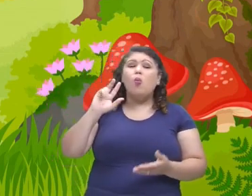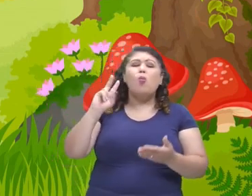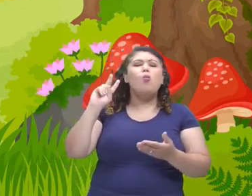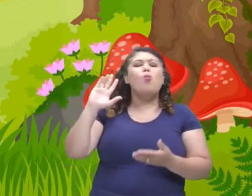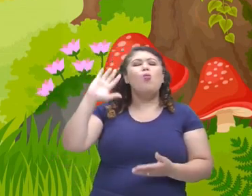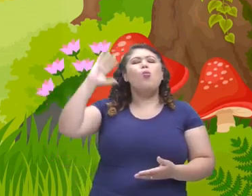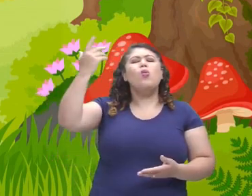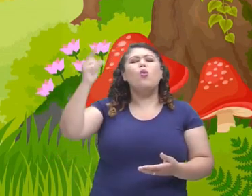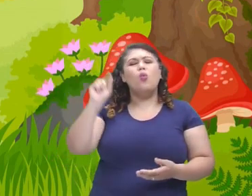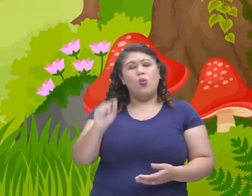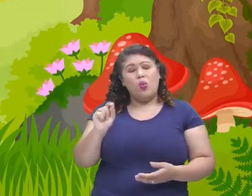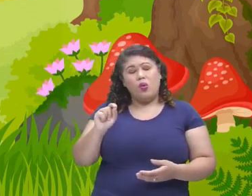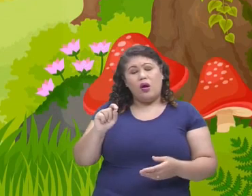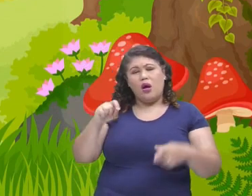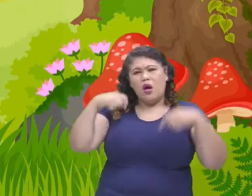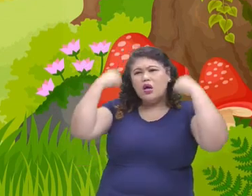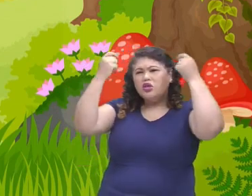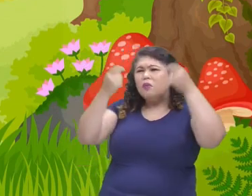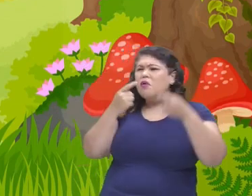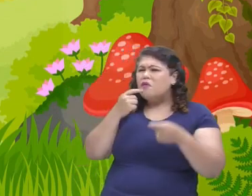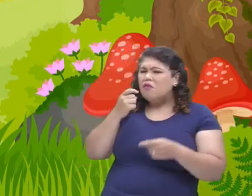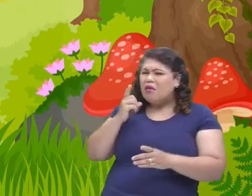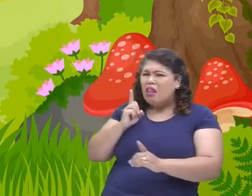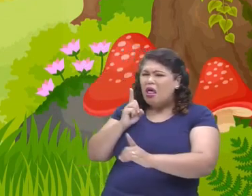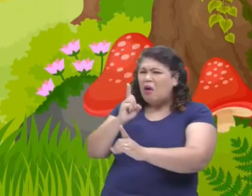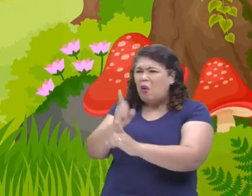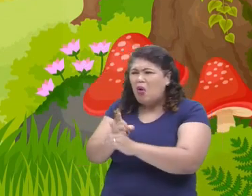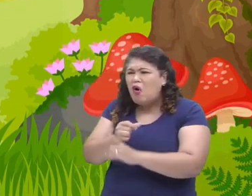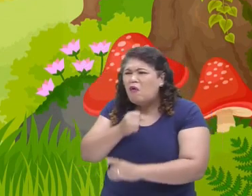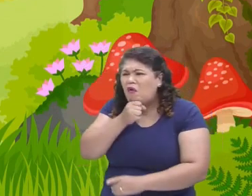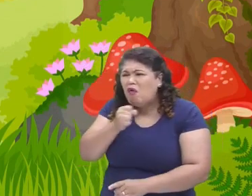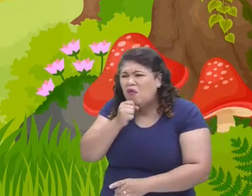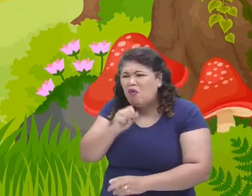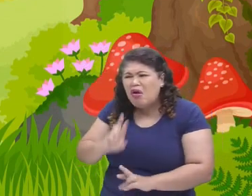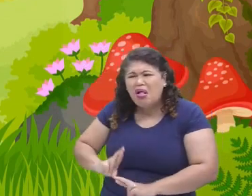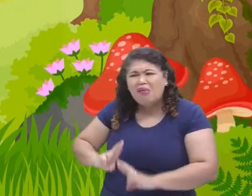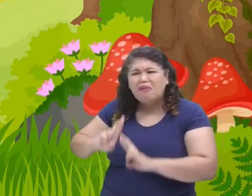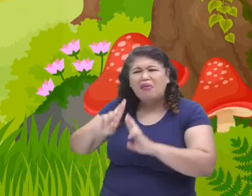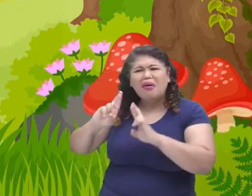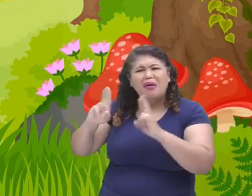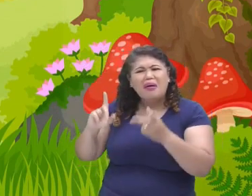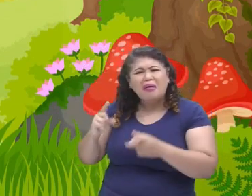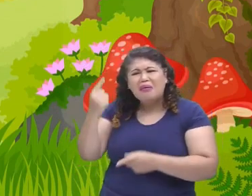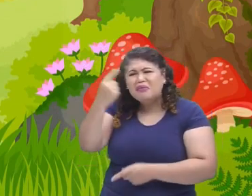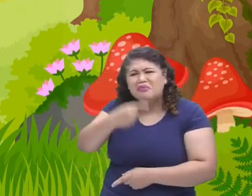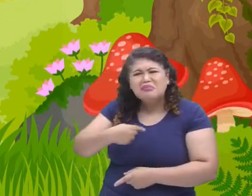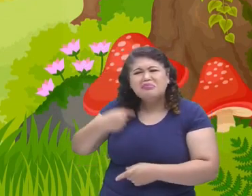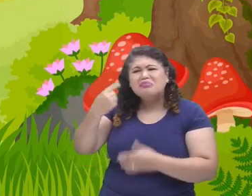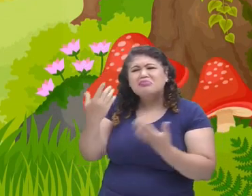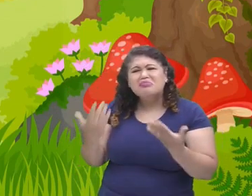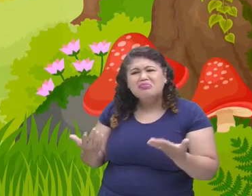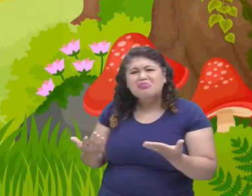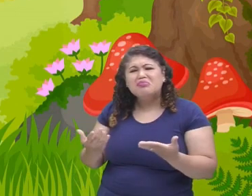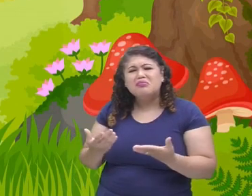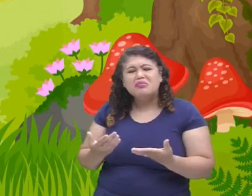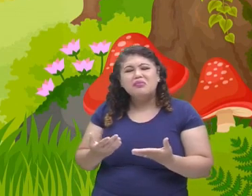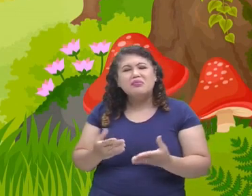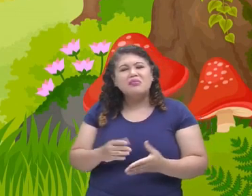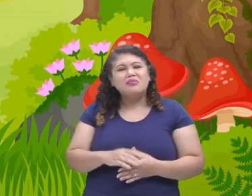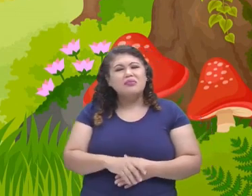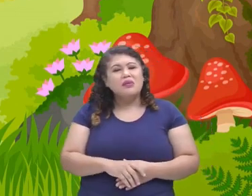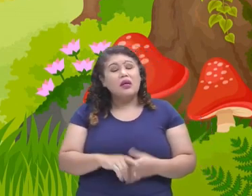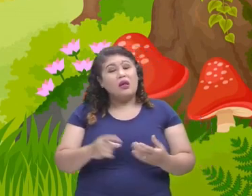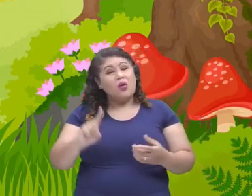deparou com a sua vovozinha muito estranha. E foi então que na próxima cena,